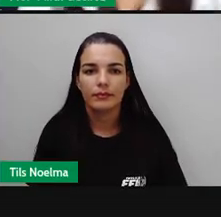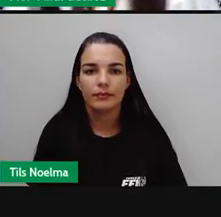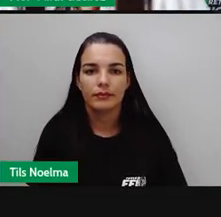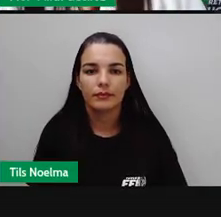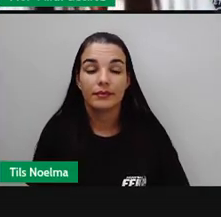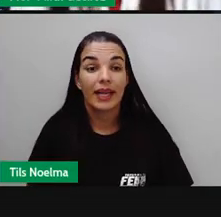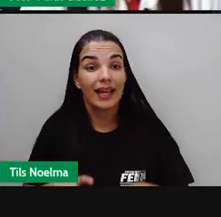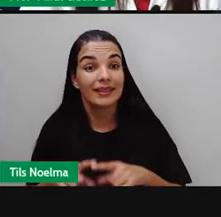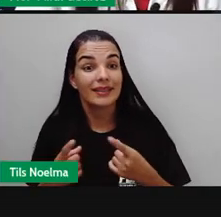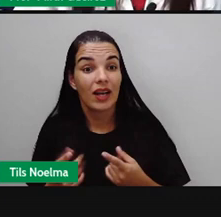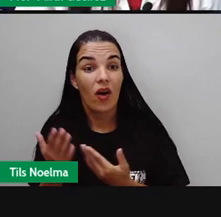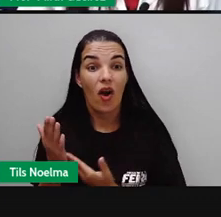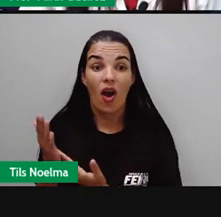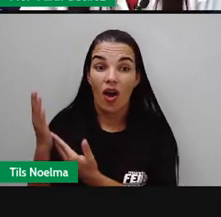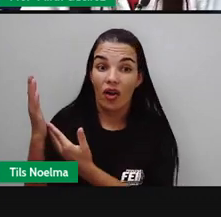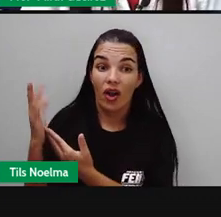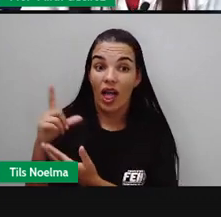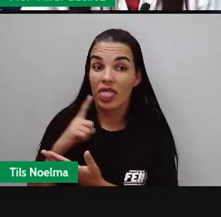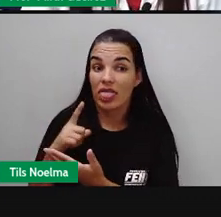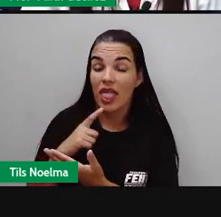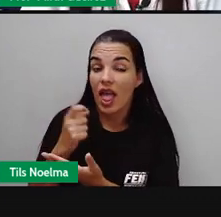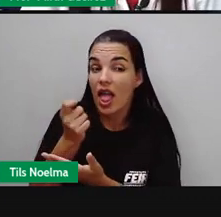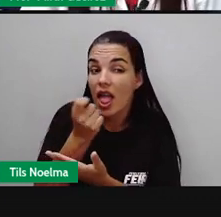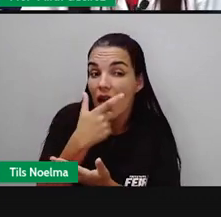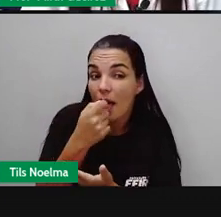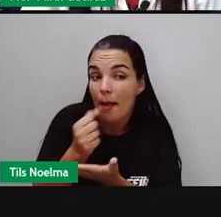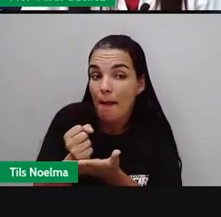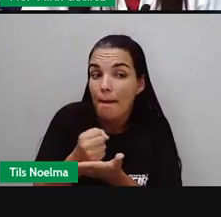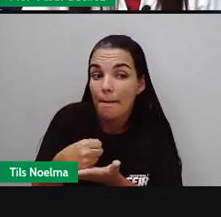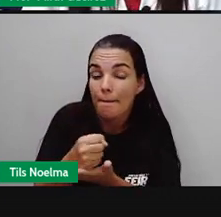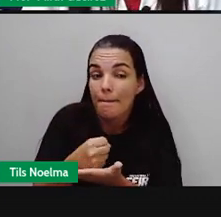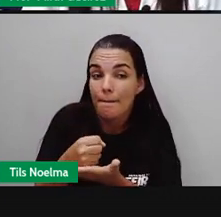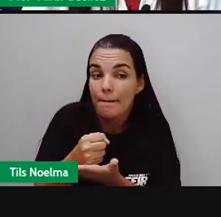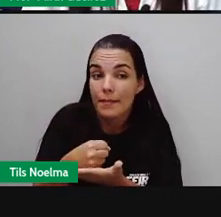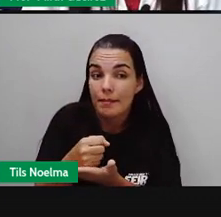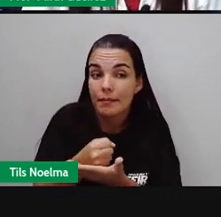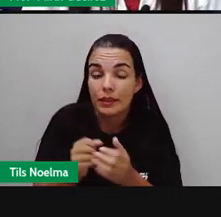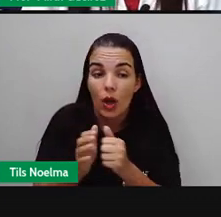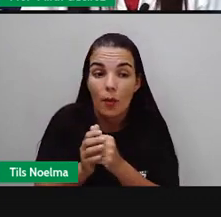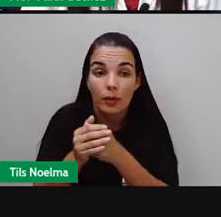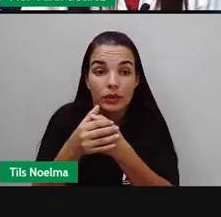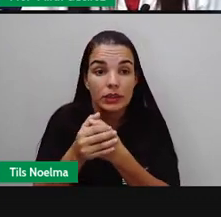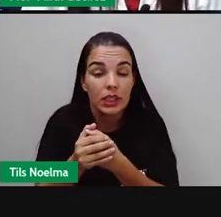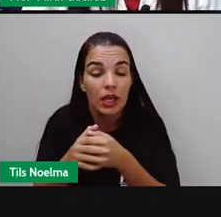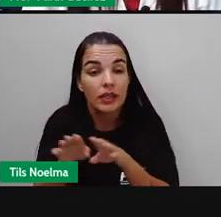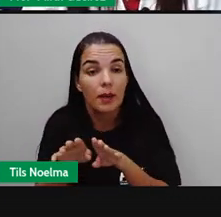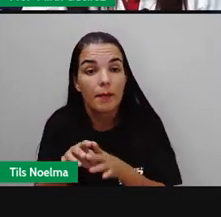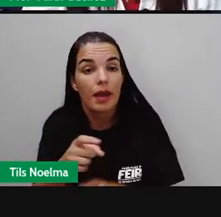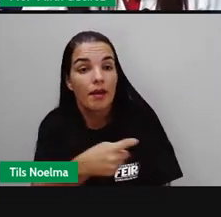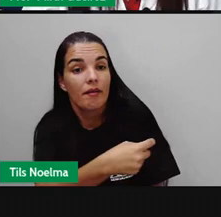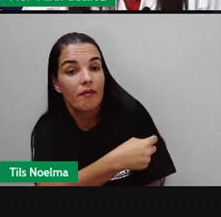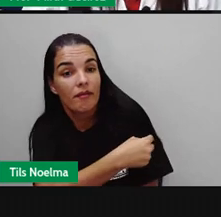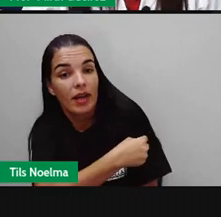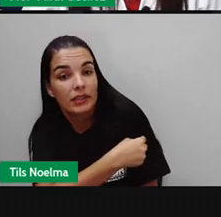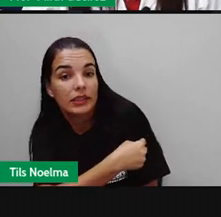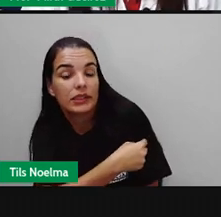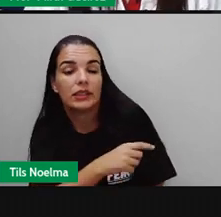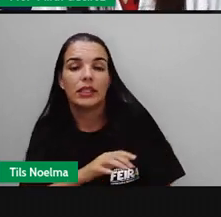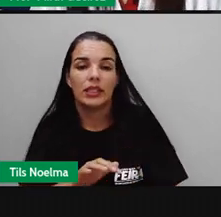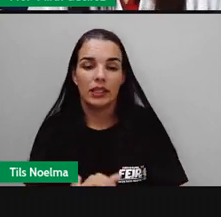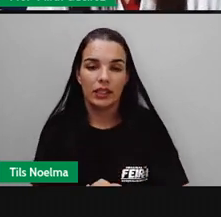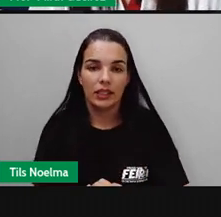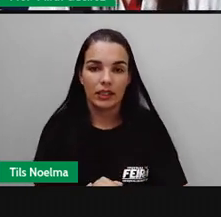E aqui nós temos os antibióticos e as vacinas. Novamente, a prova ressalta aqui para vocês,